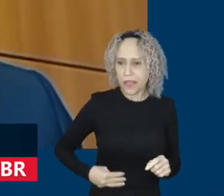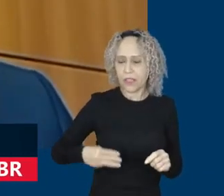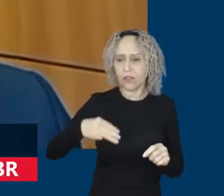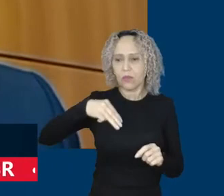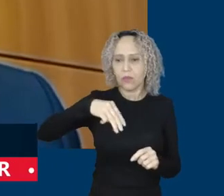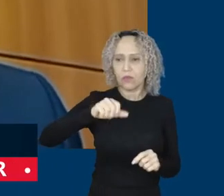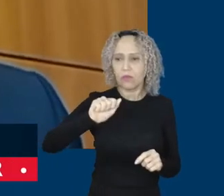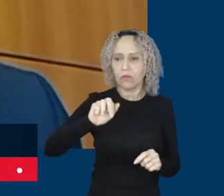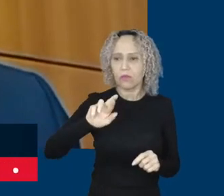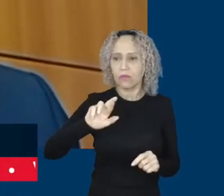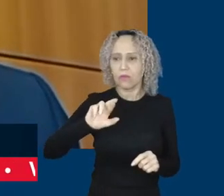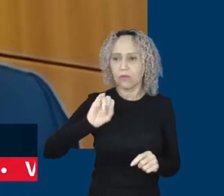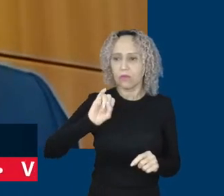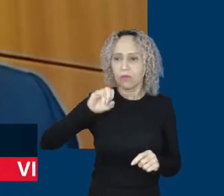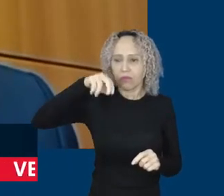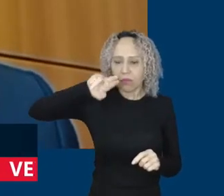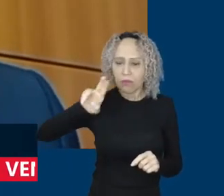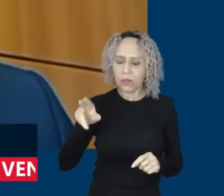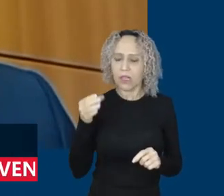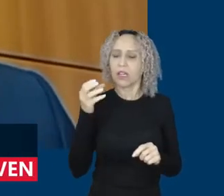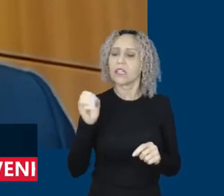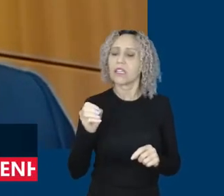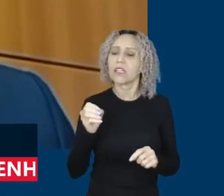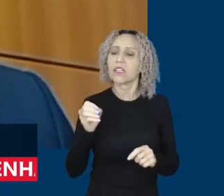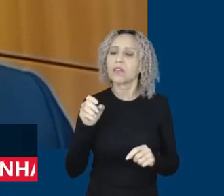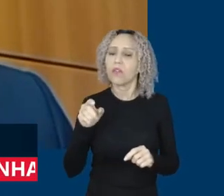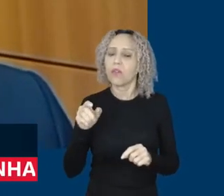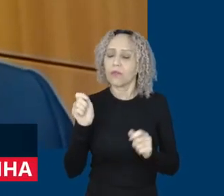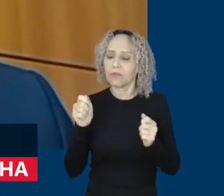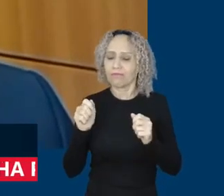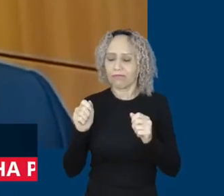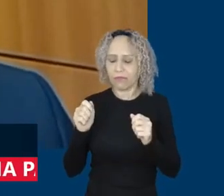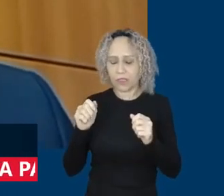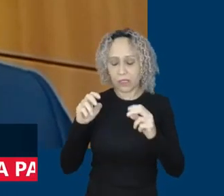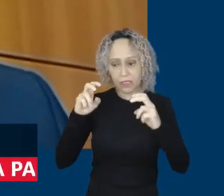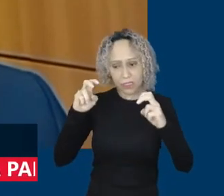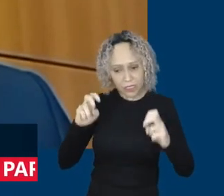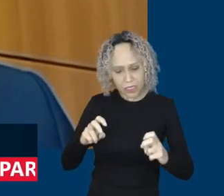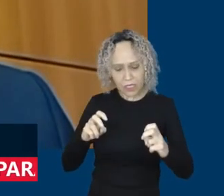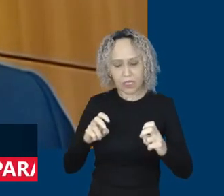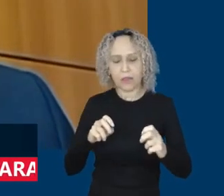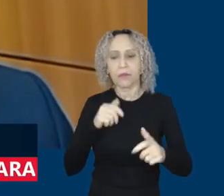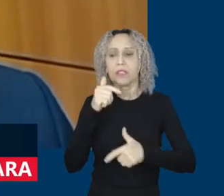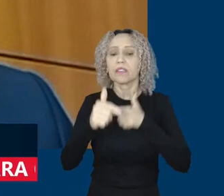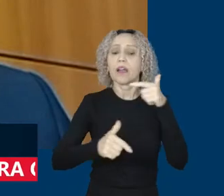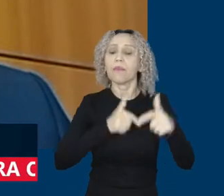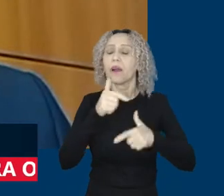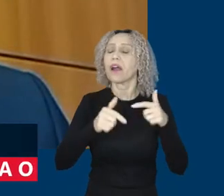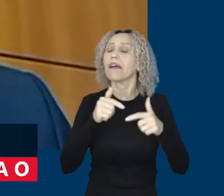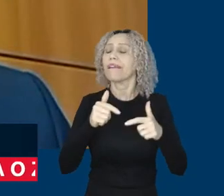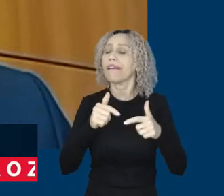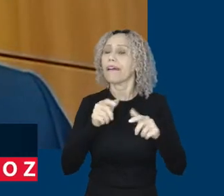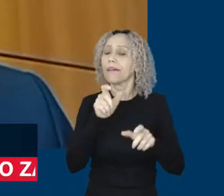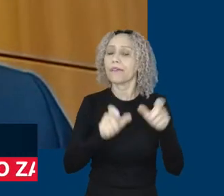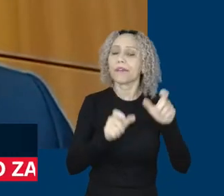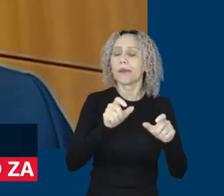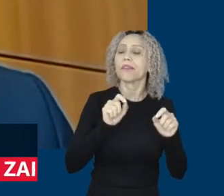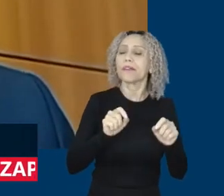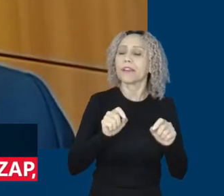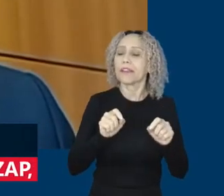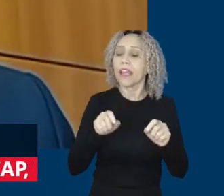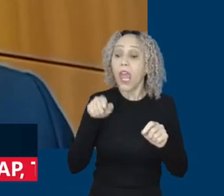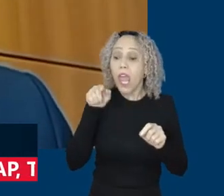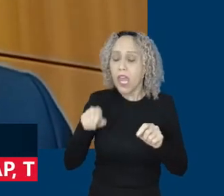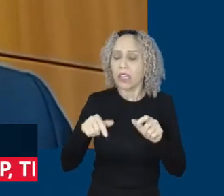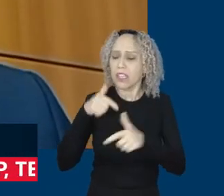poder evitar o que a gente presenciou no início deste ano. mais de 2 mil trabalhadores sendo resgatados com trabalho